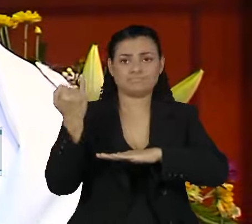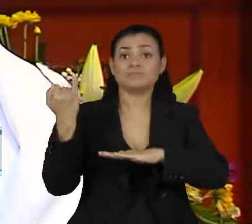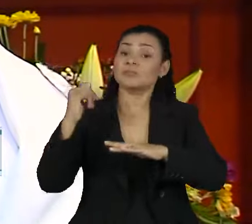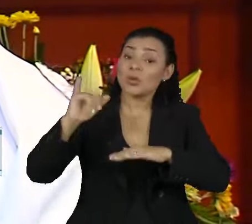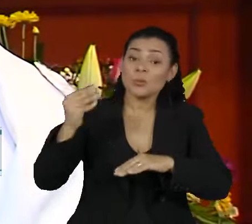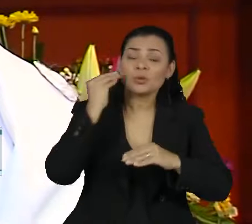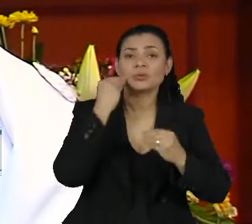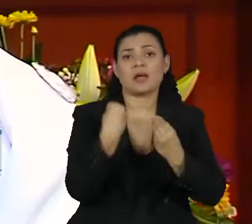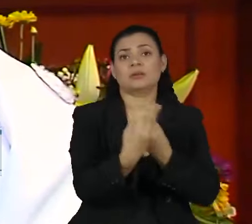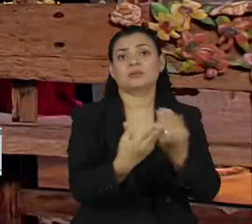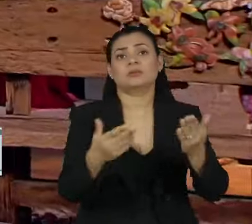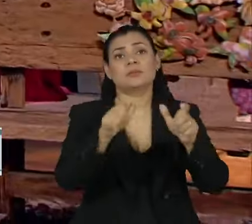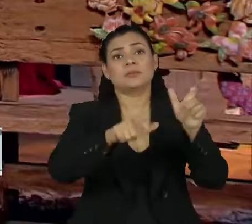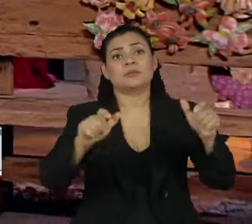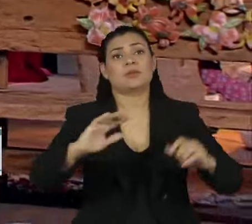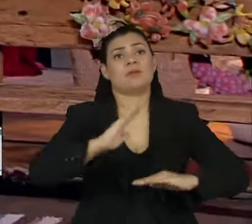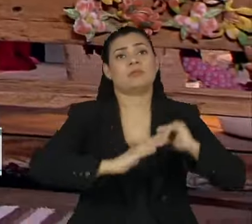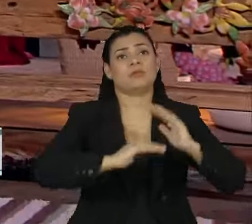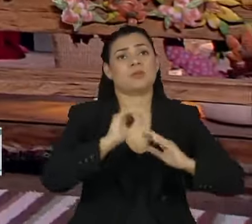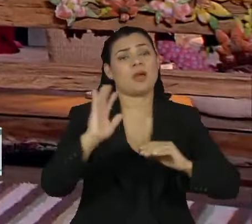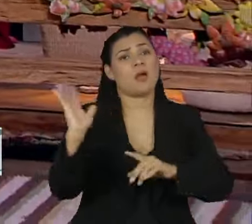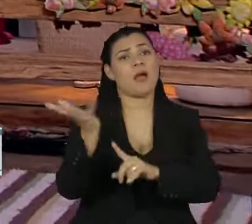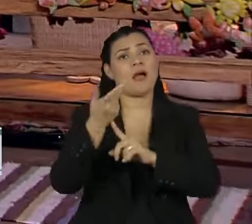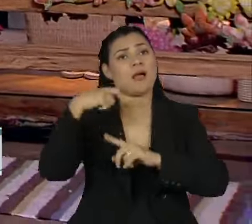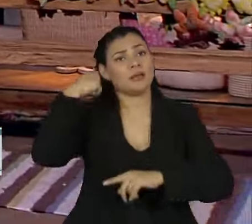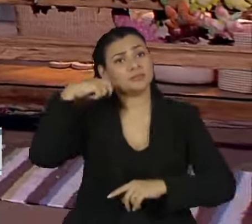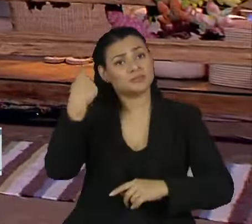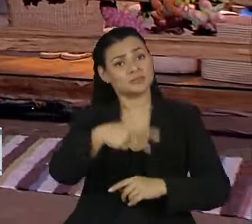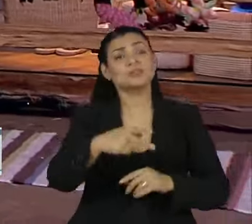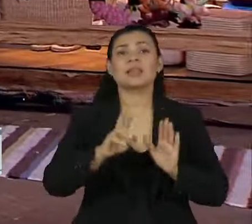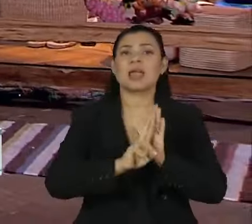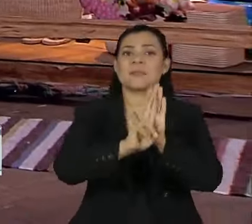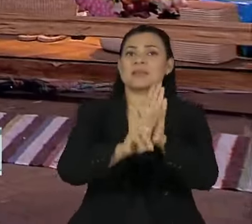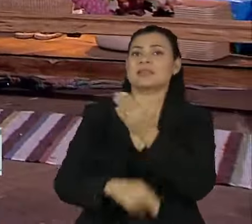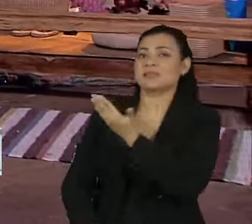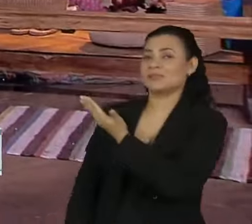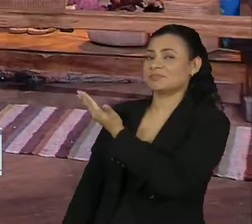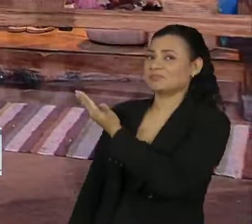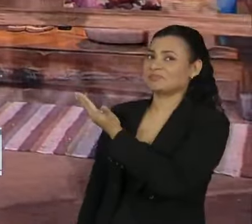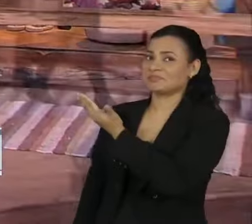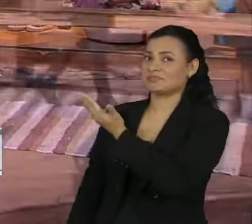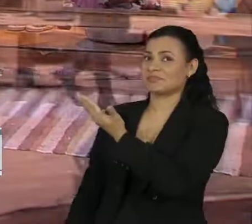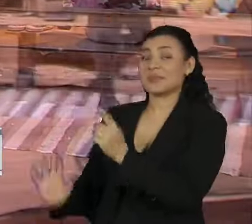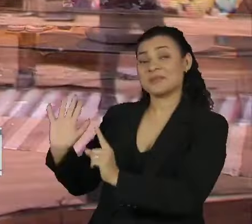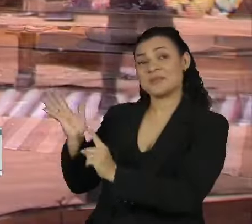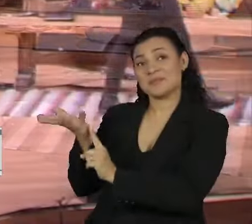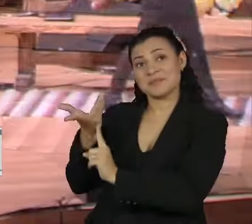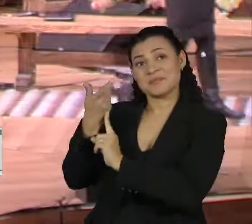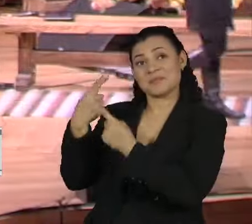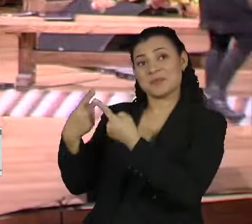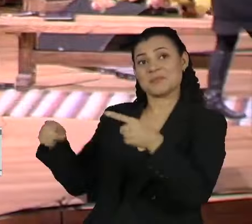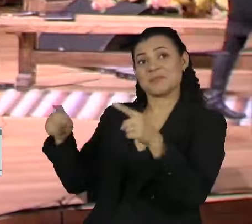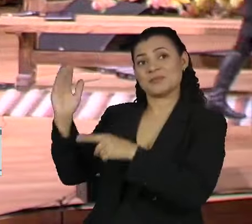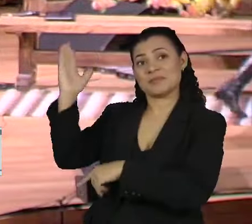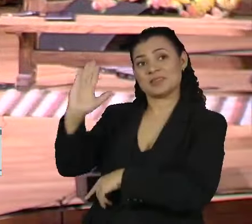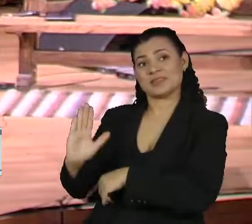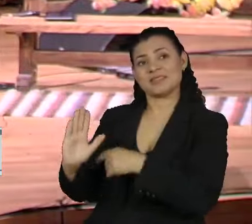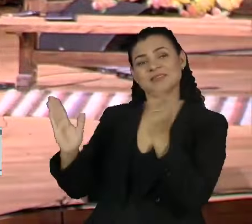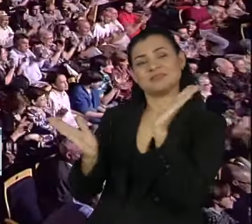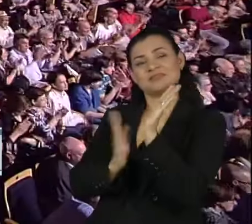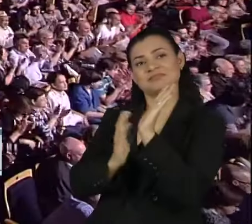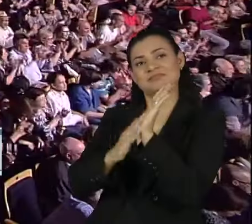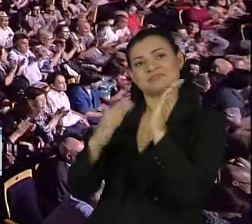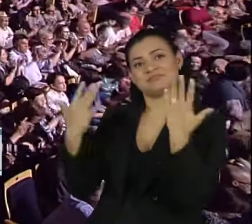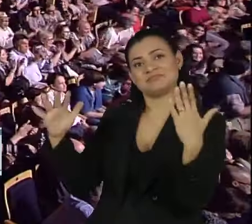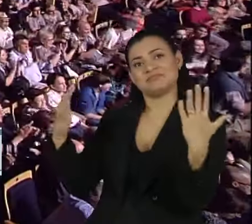dando oportunidade para vários artistas. Então, foi alguém que representou muito a música brasileira, a arte, né? Tem todas as condições de